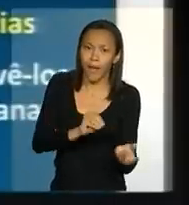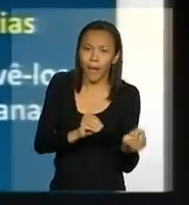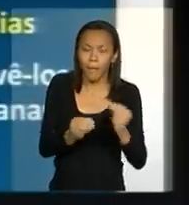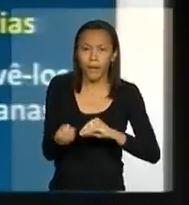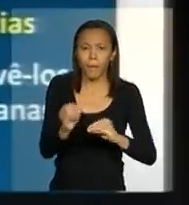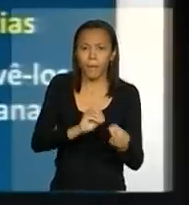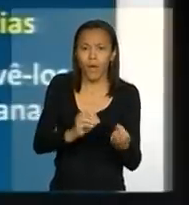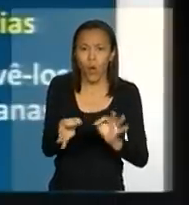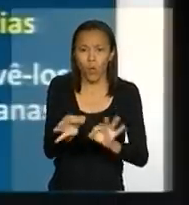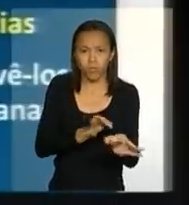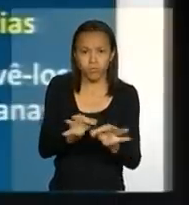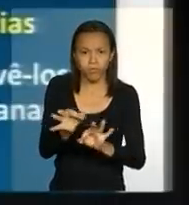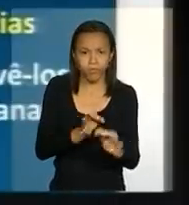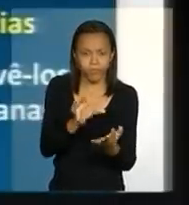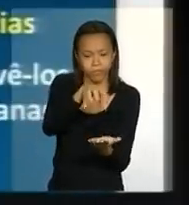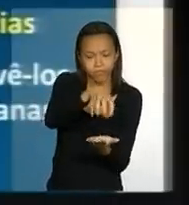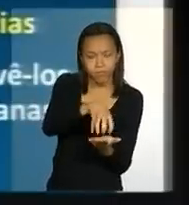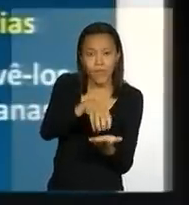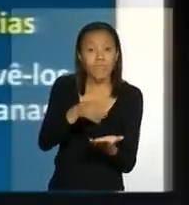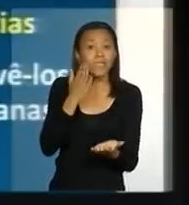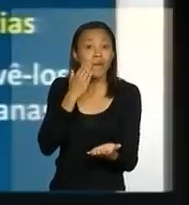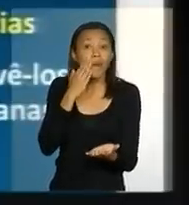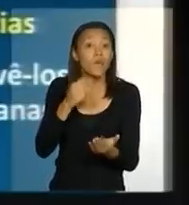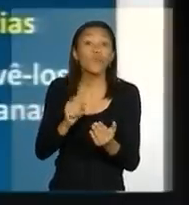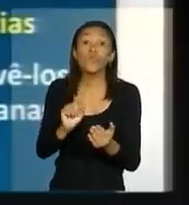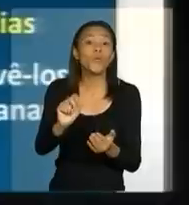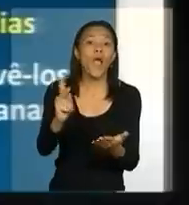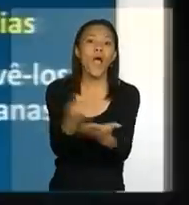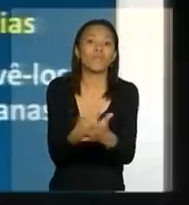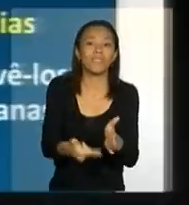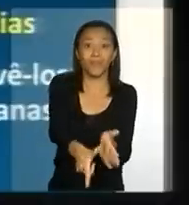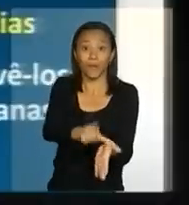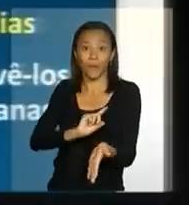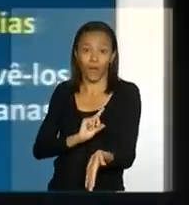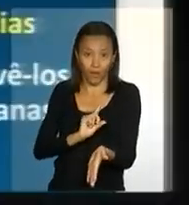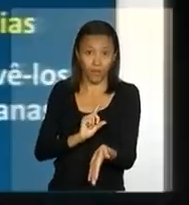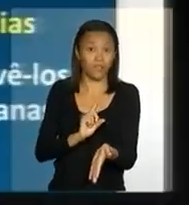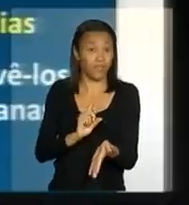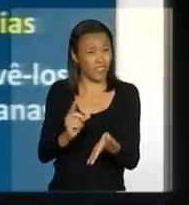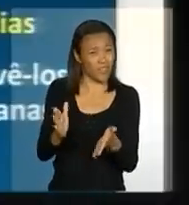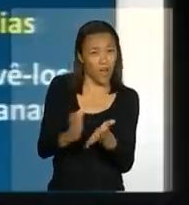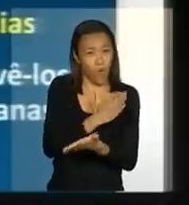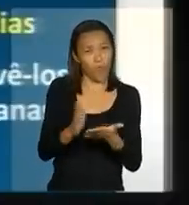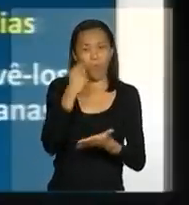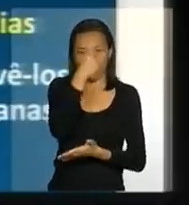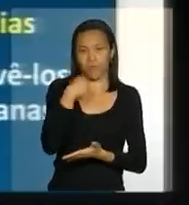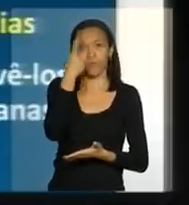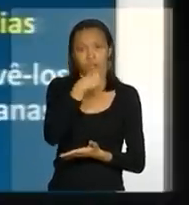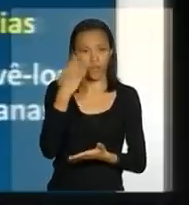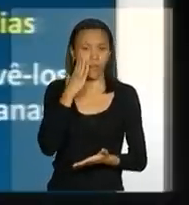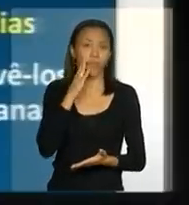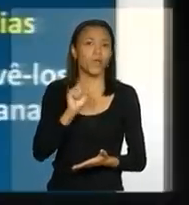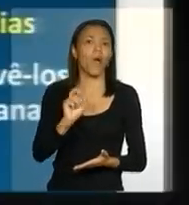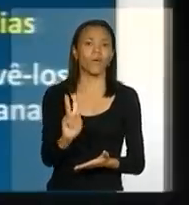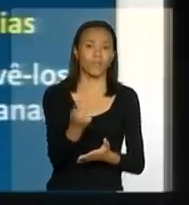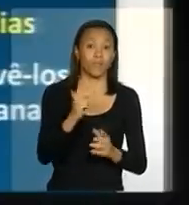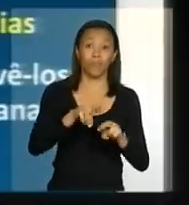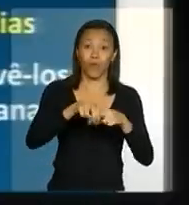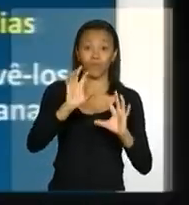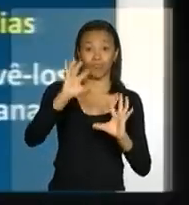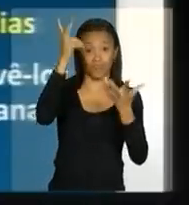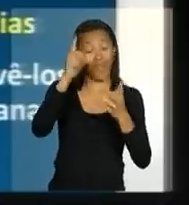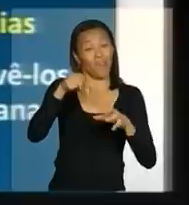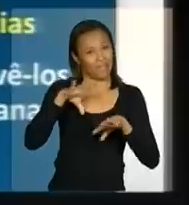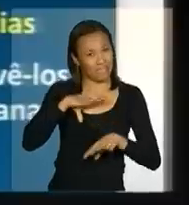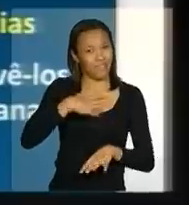de prever, principalmente com antecedência de algumas horas ou dias. Esse é o grande desafio,